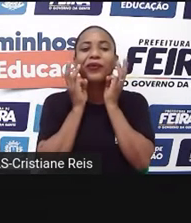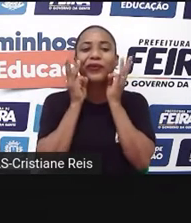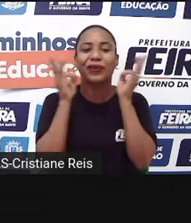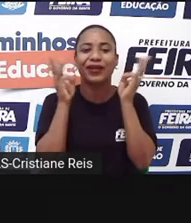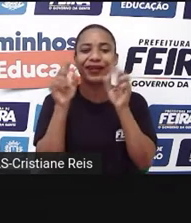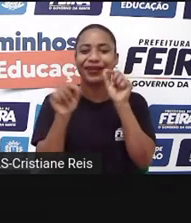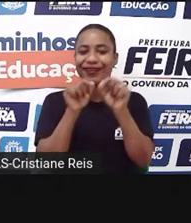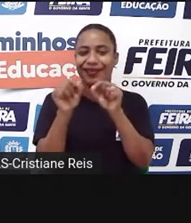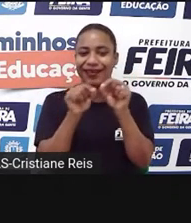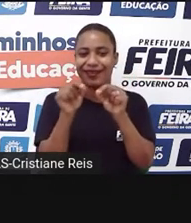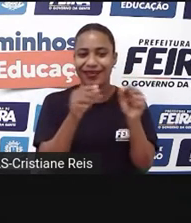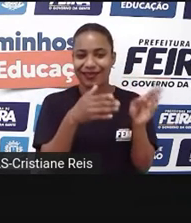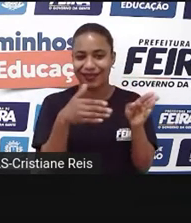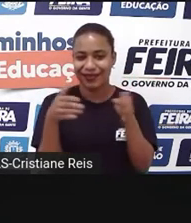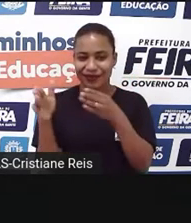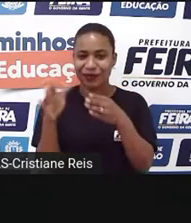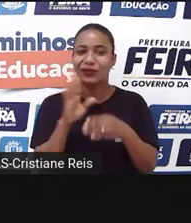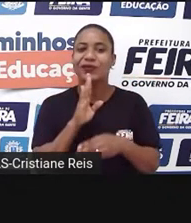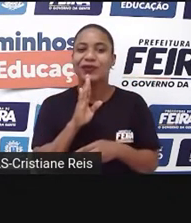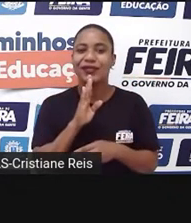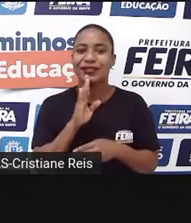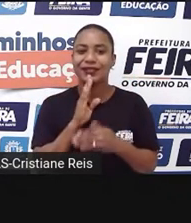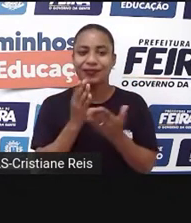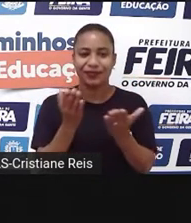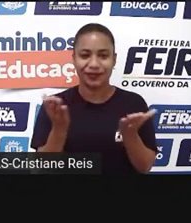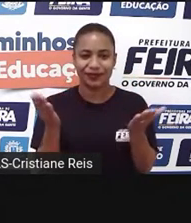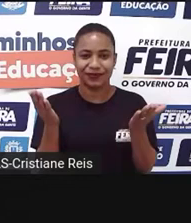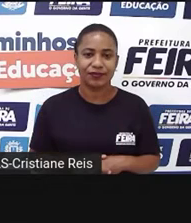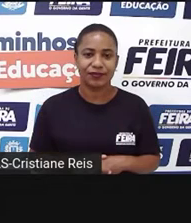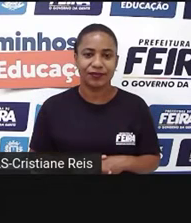Let's go! Just a moment, please. Só um minutinho, por favor.